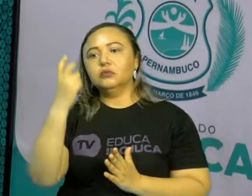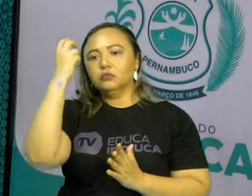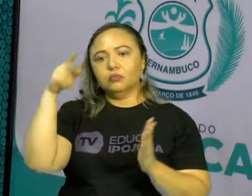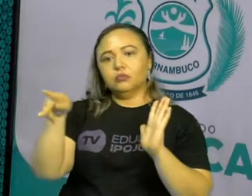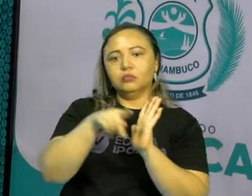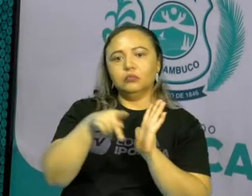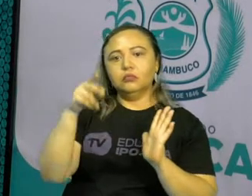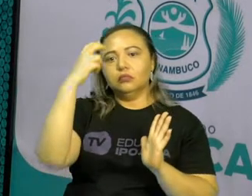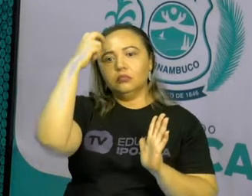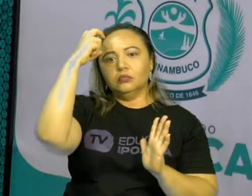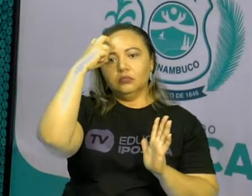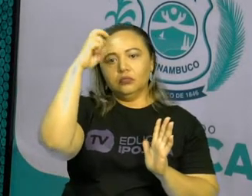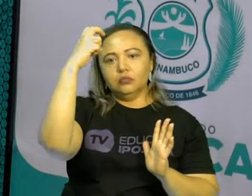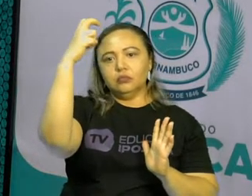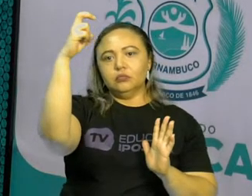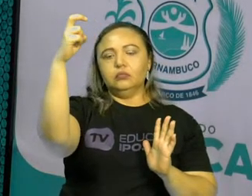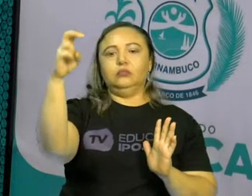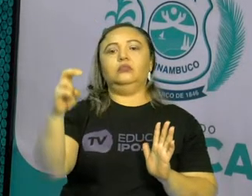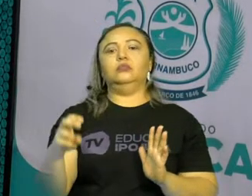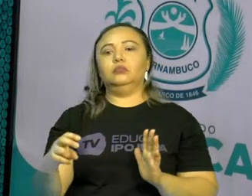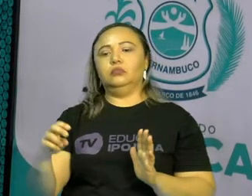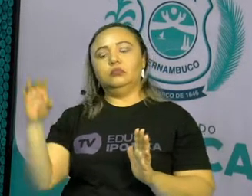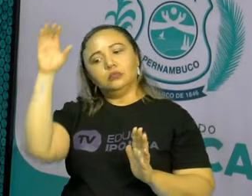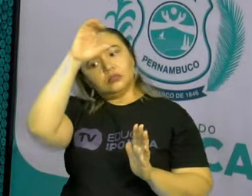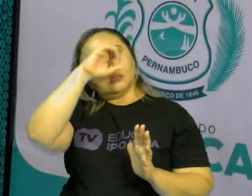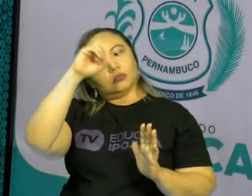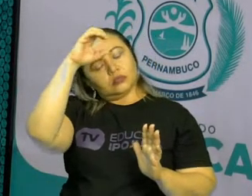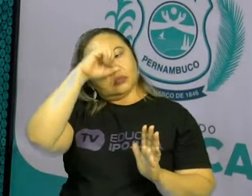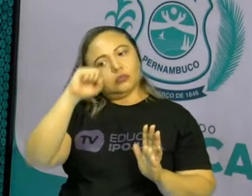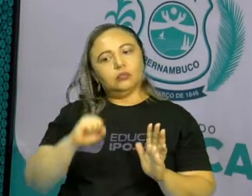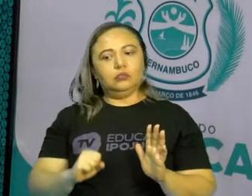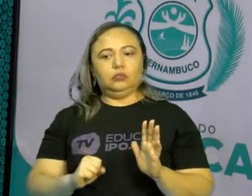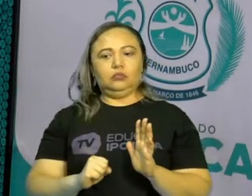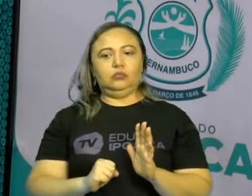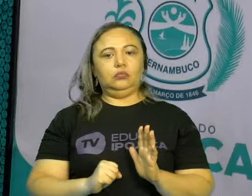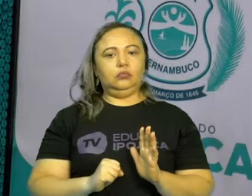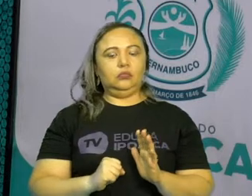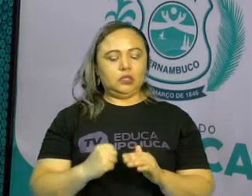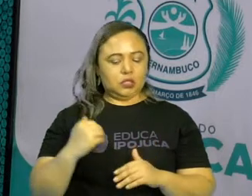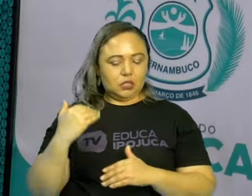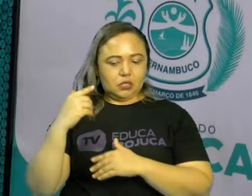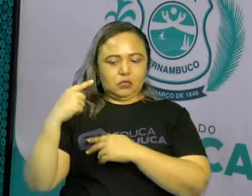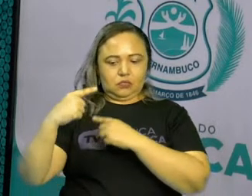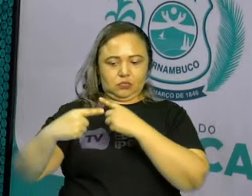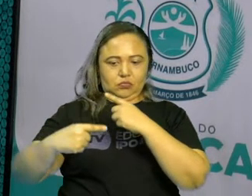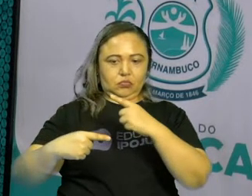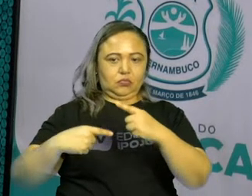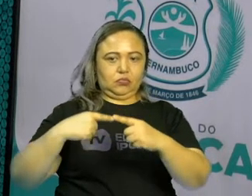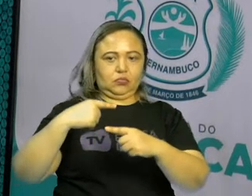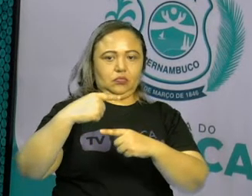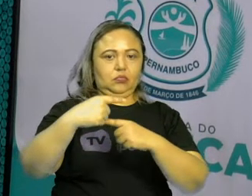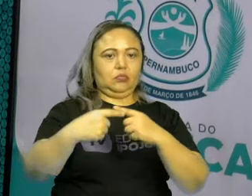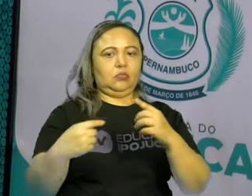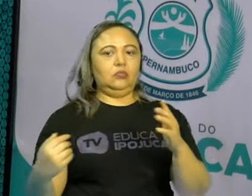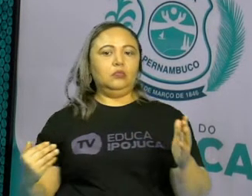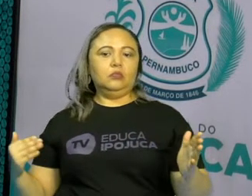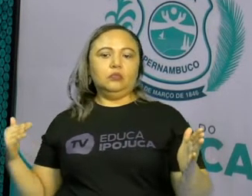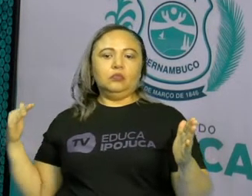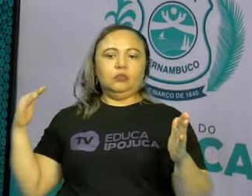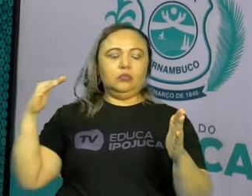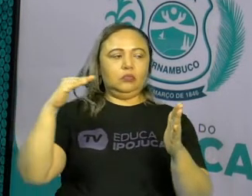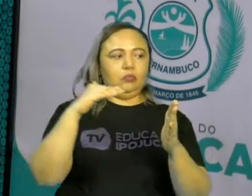foram passando de pais para filhos e permanece até nos dias